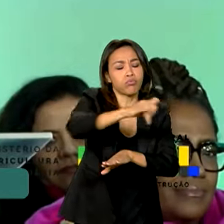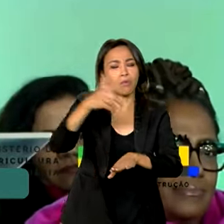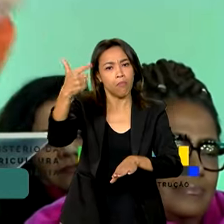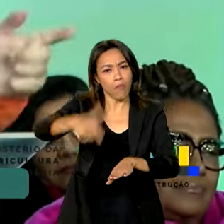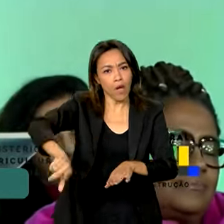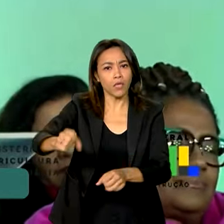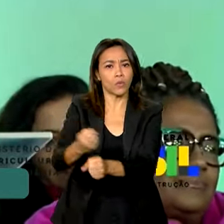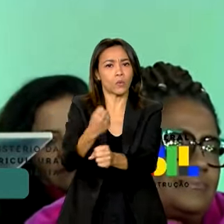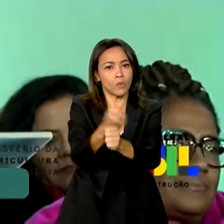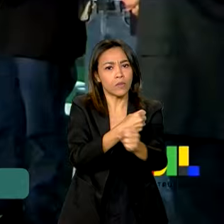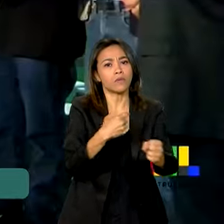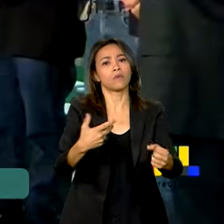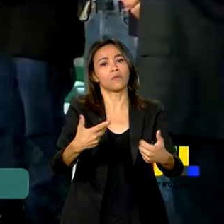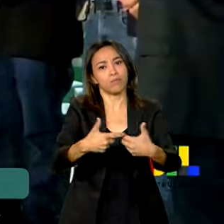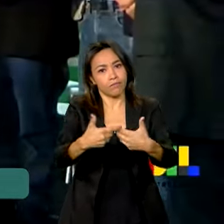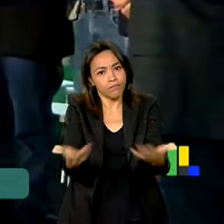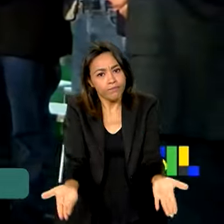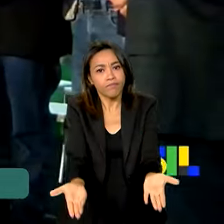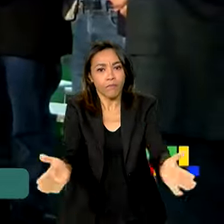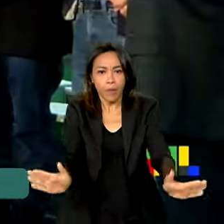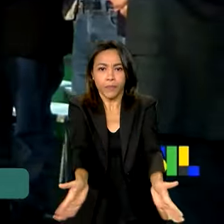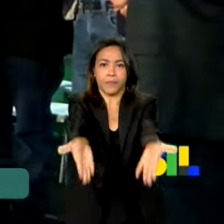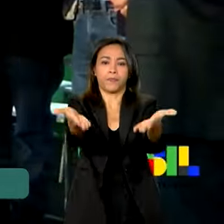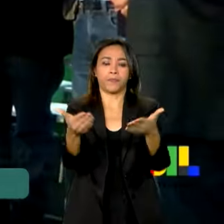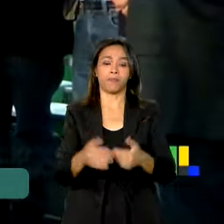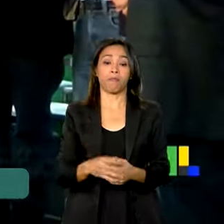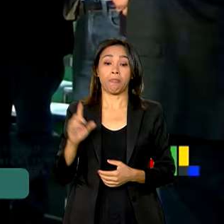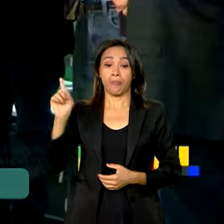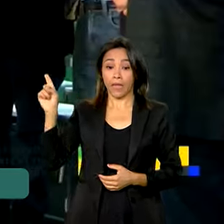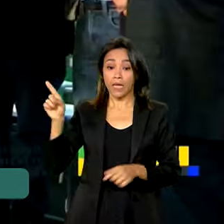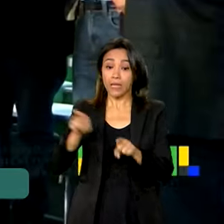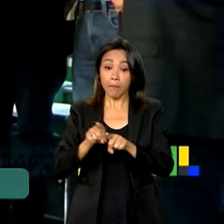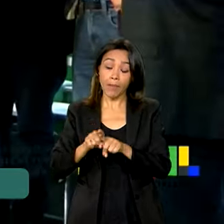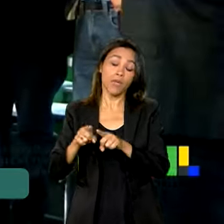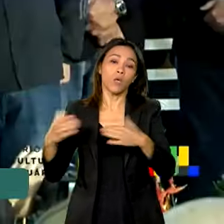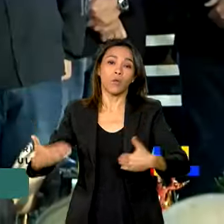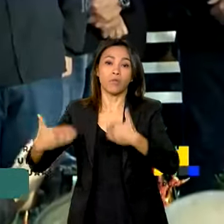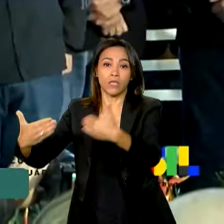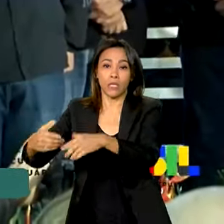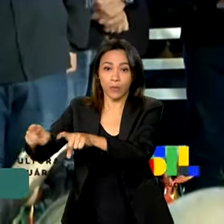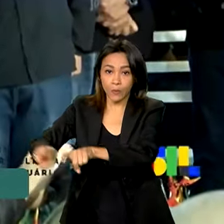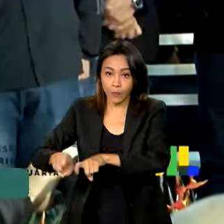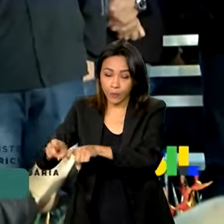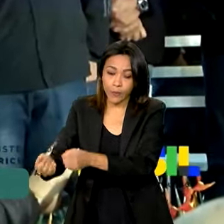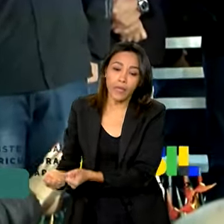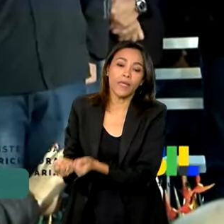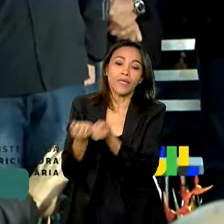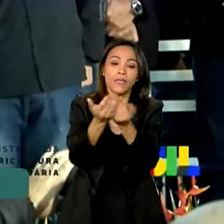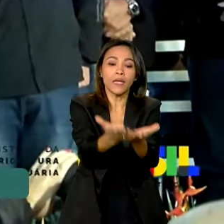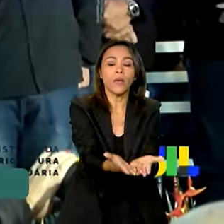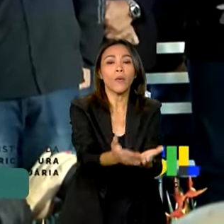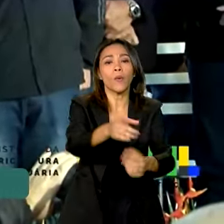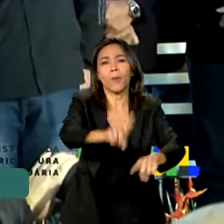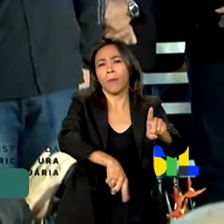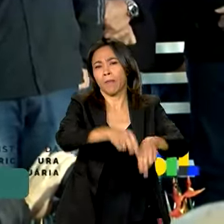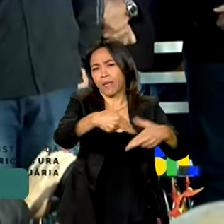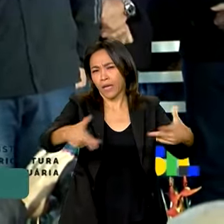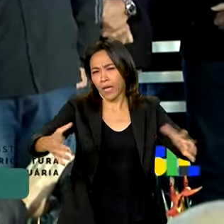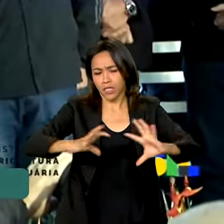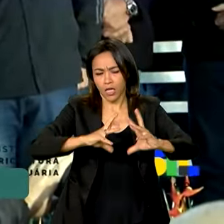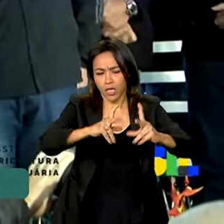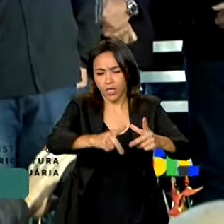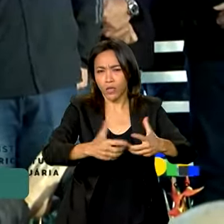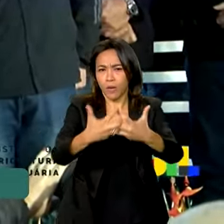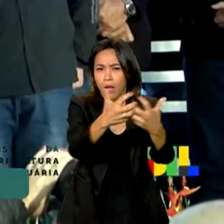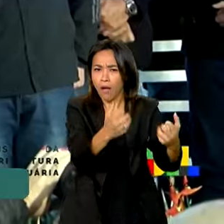competitiva. No mesmo evento, o Ministério da Agricultura também entregou equipamentos agrícolas para nove municípios